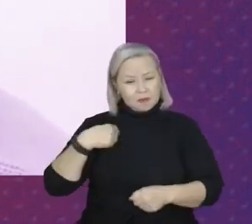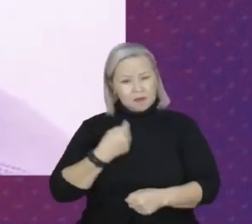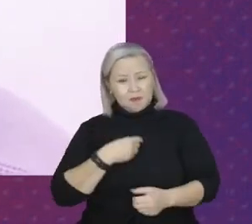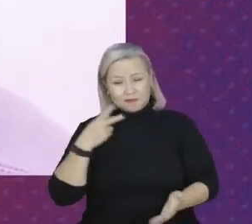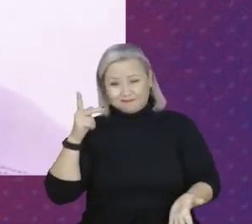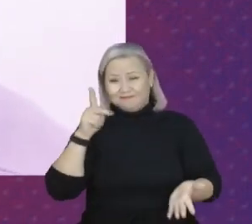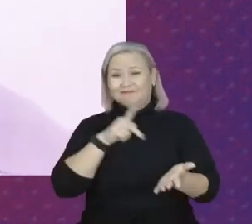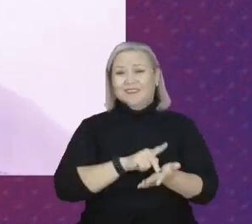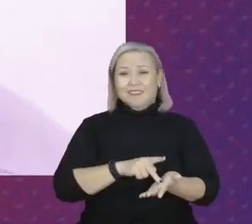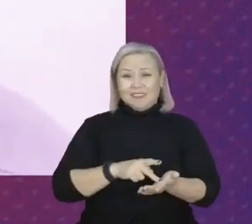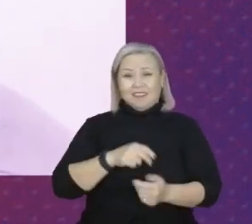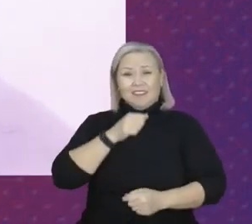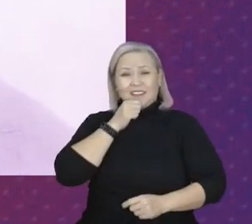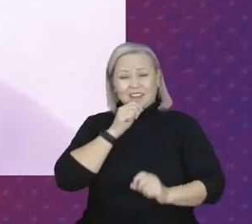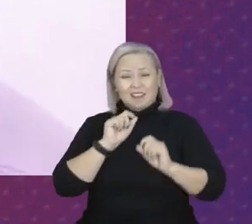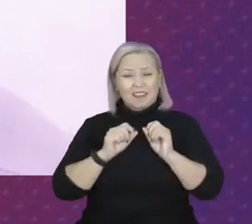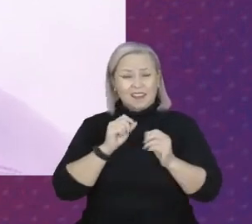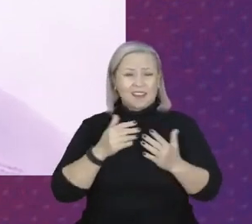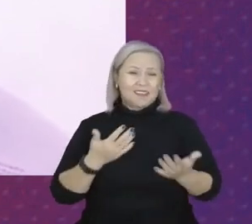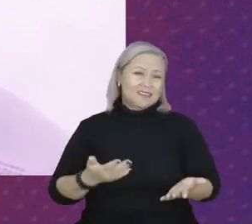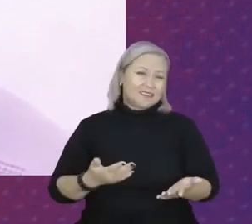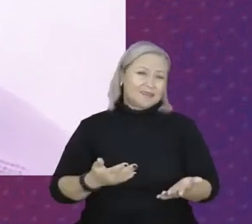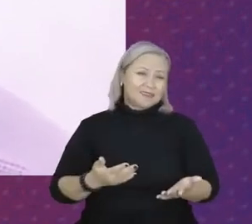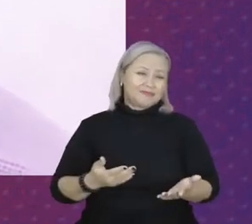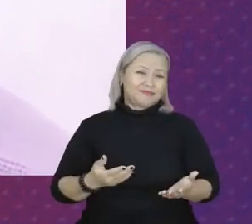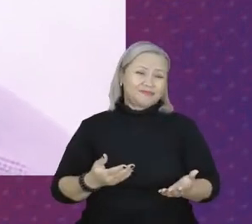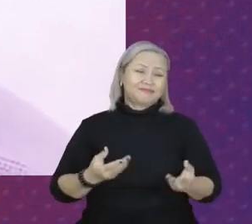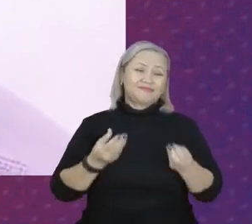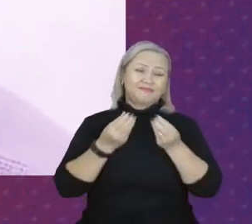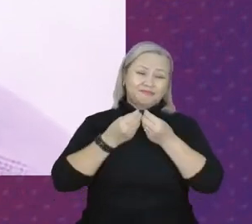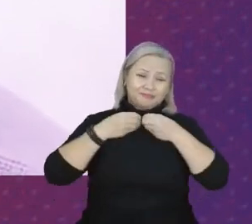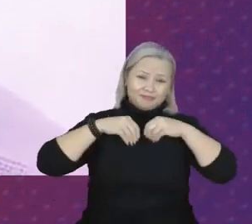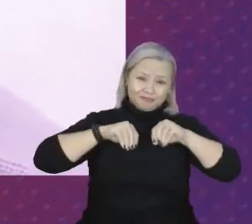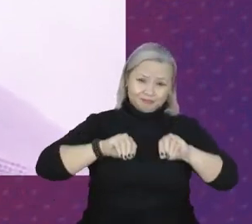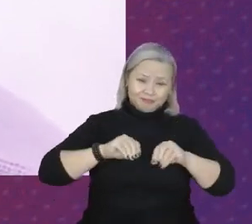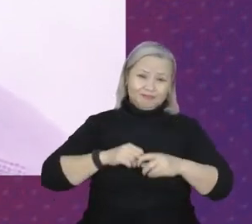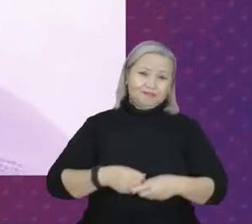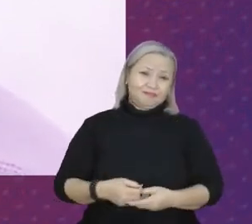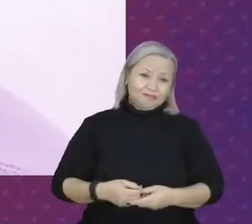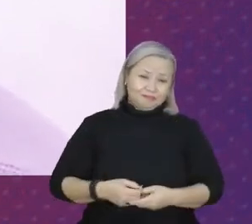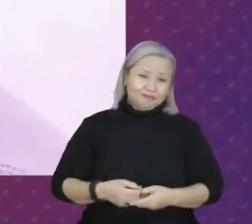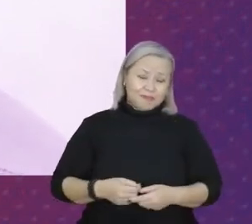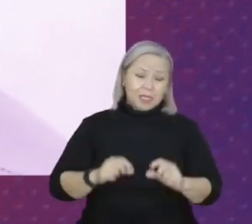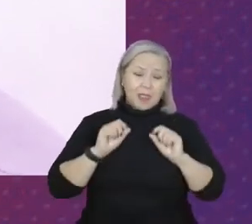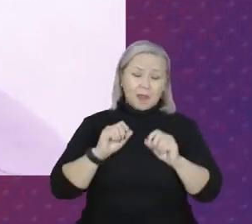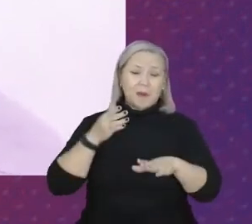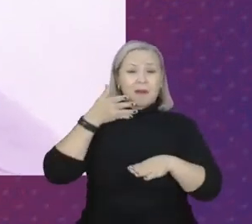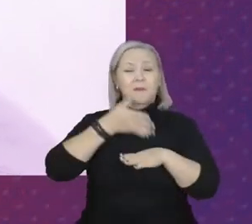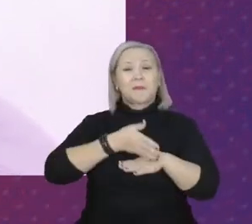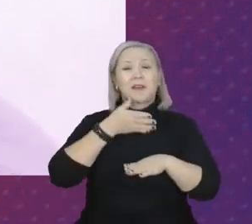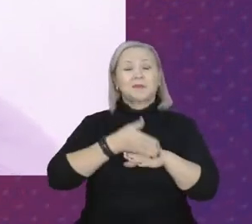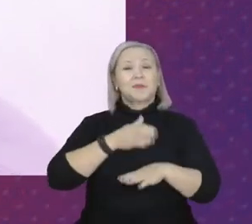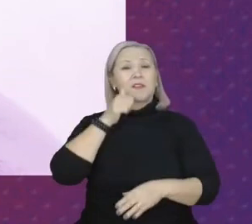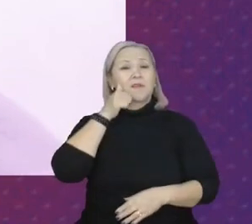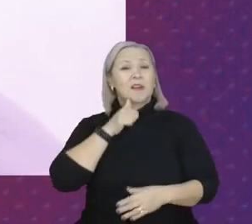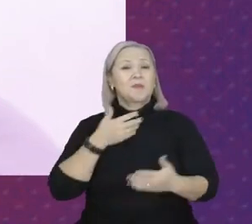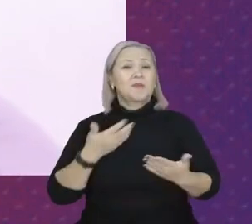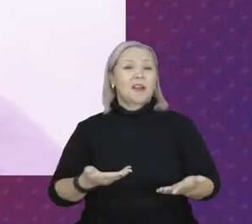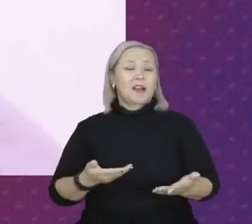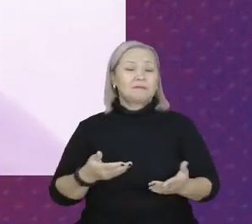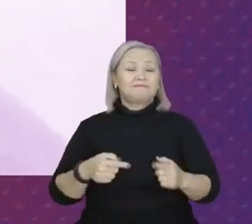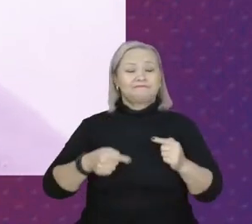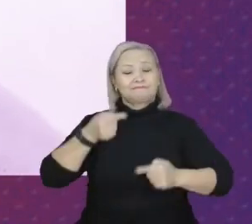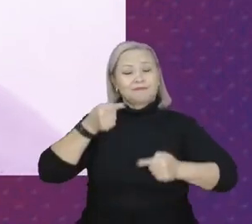ela ainda está muito aquém para a participação da mulher na